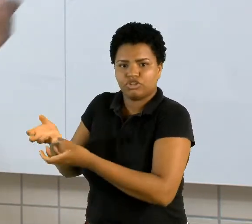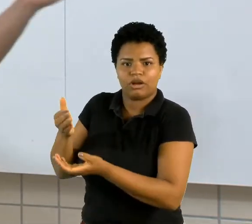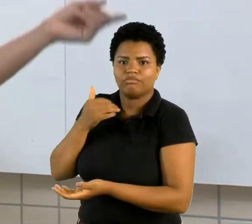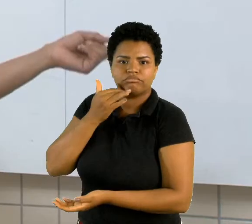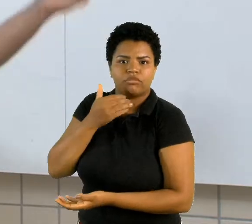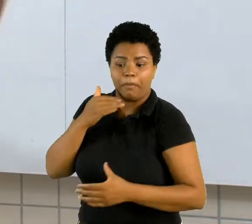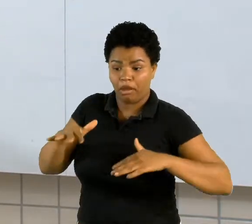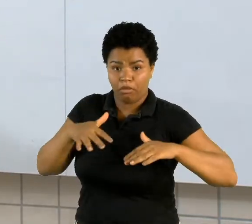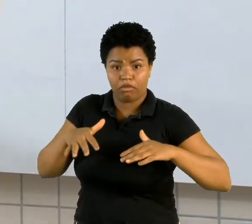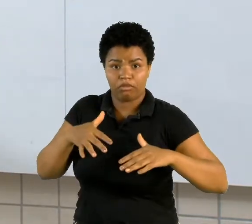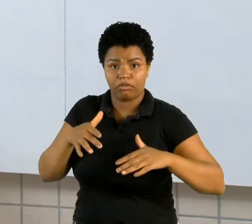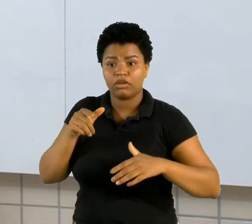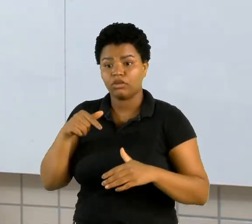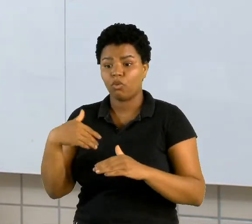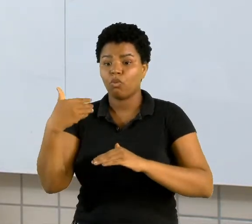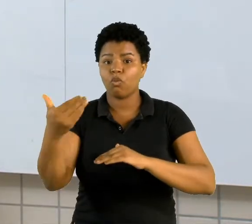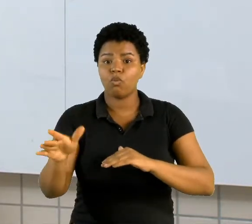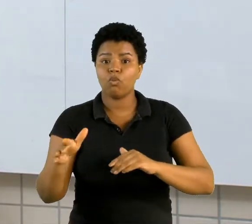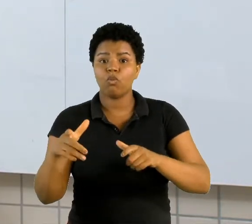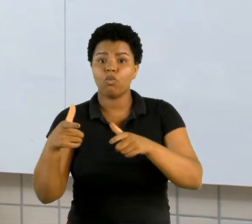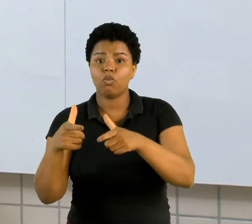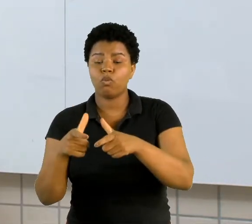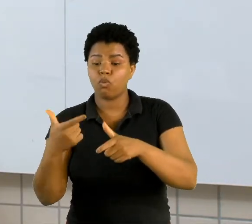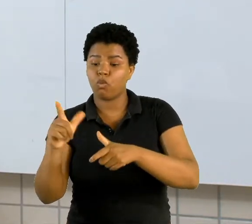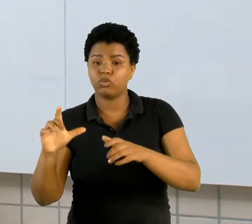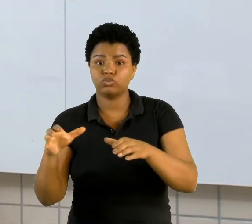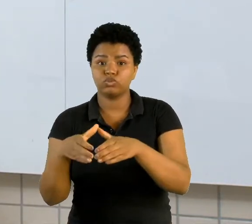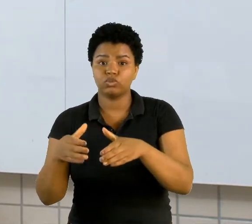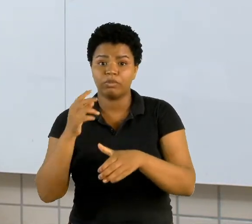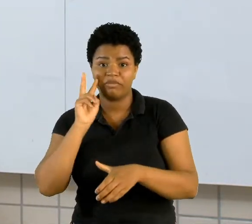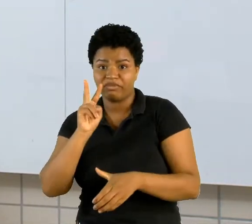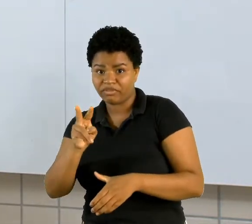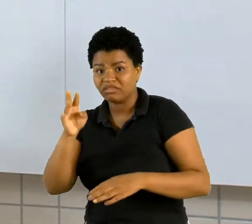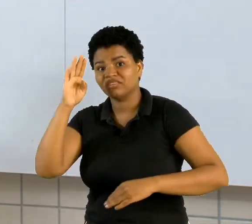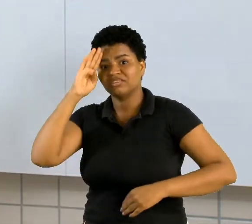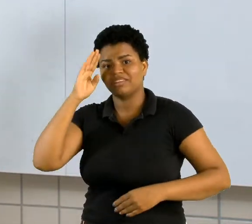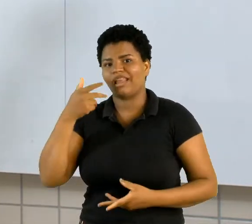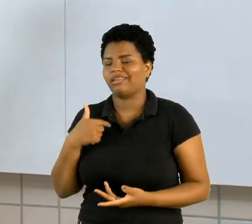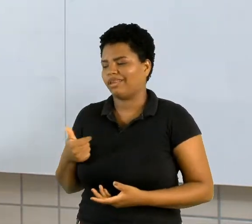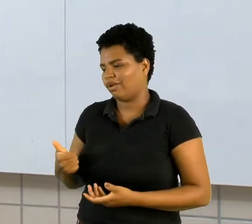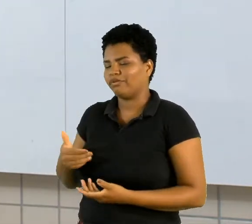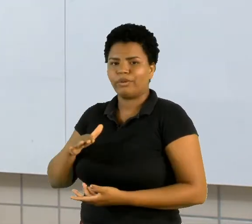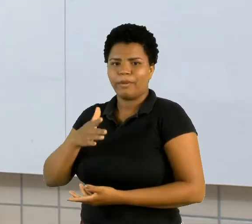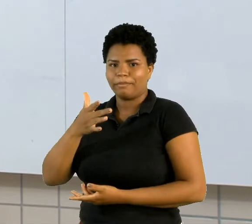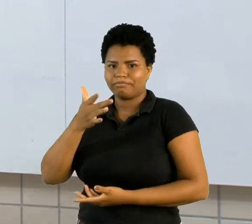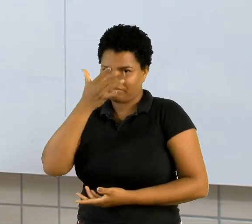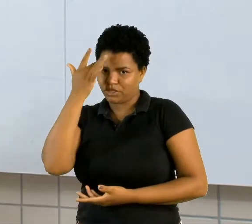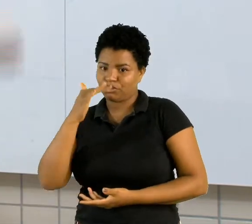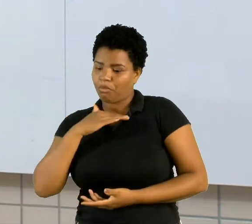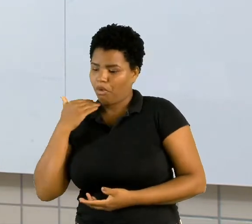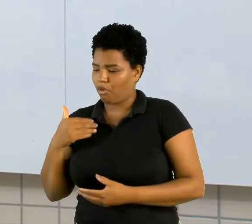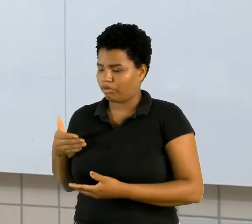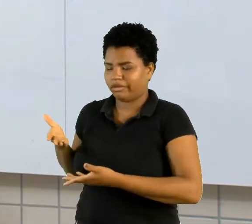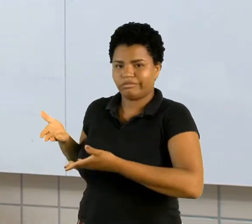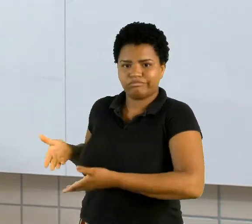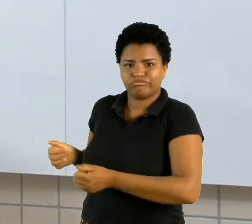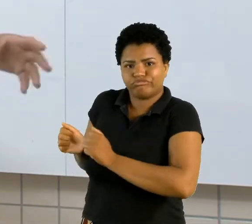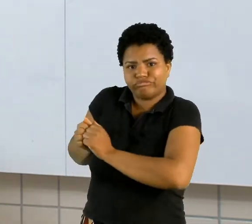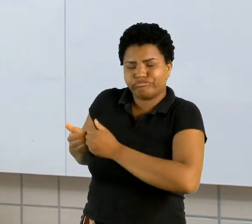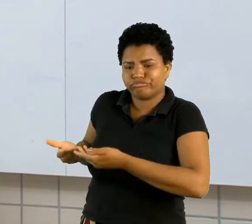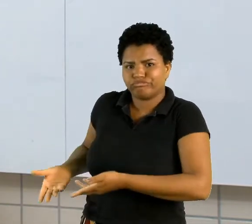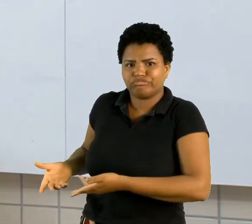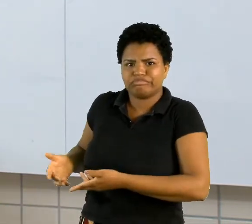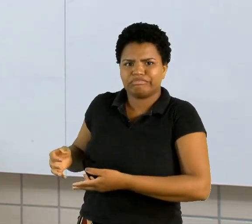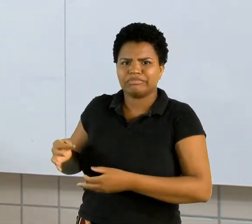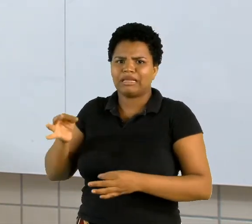um movimento, saberiam que ali tinha um soldado, então ele era obrigado a permanecer com o colega dele ali morto, ratos